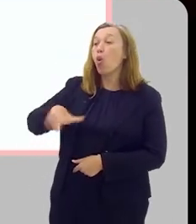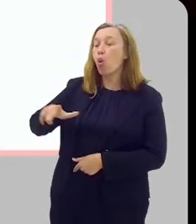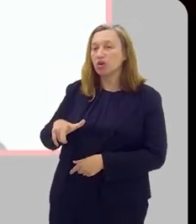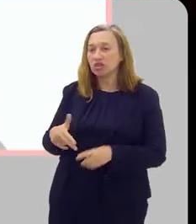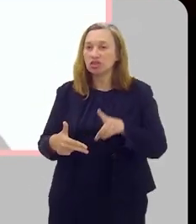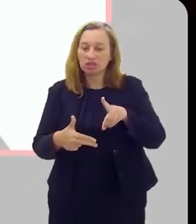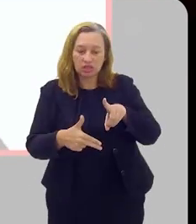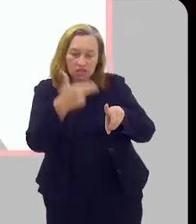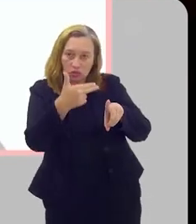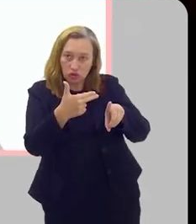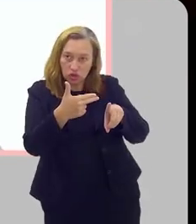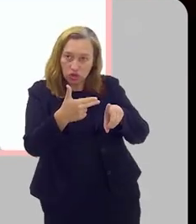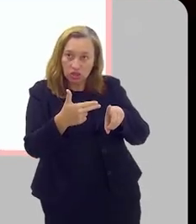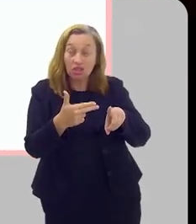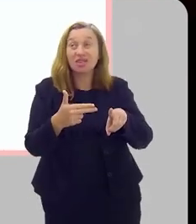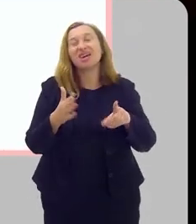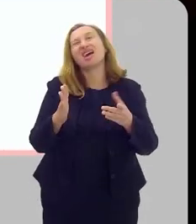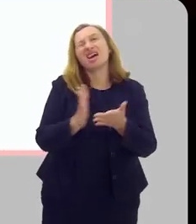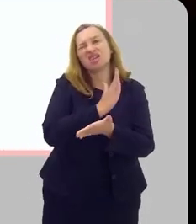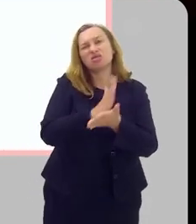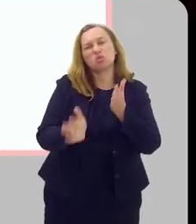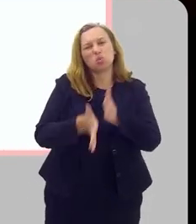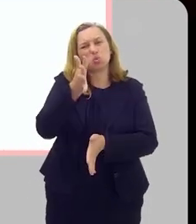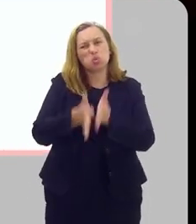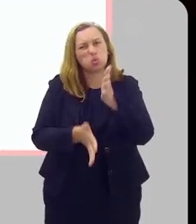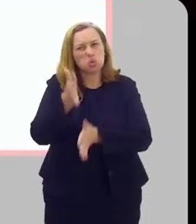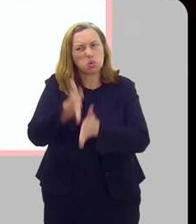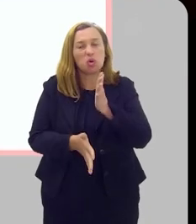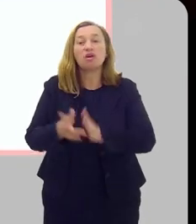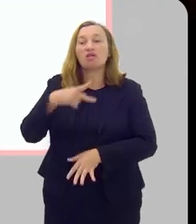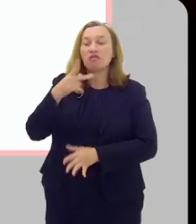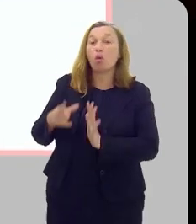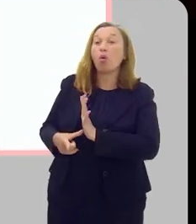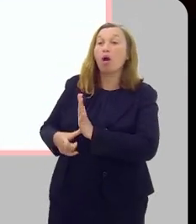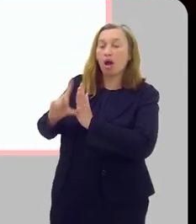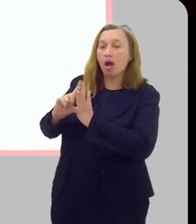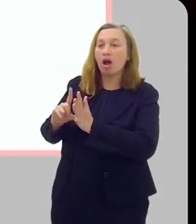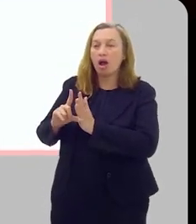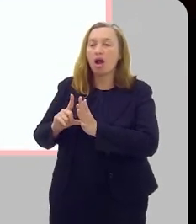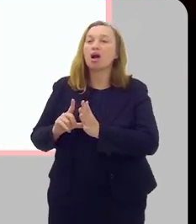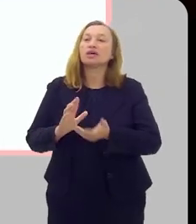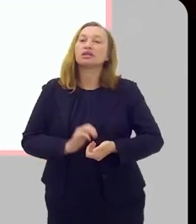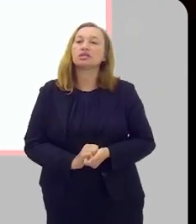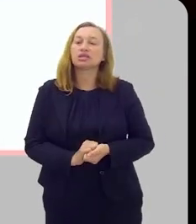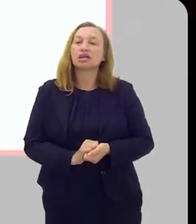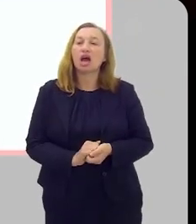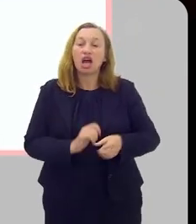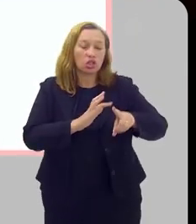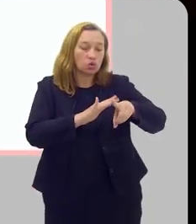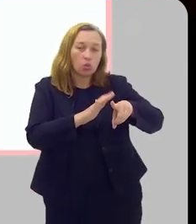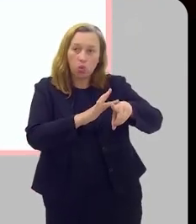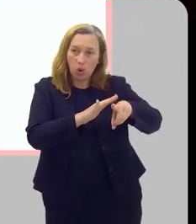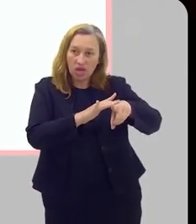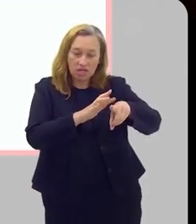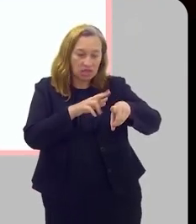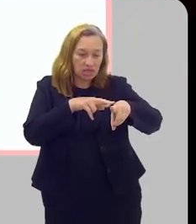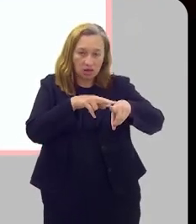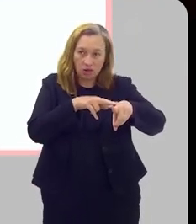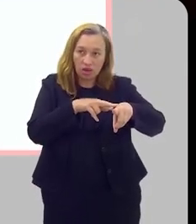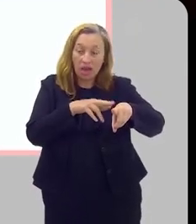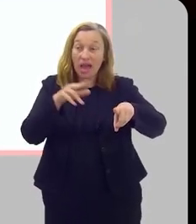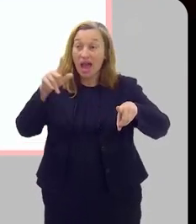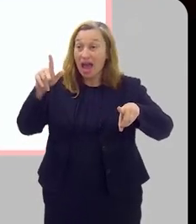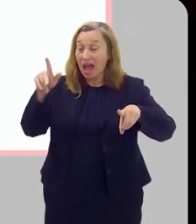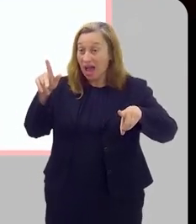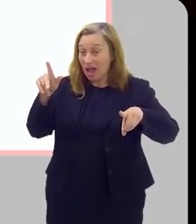Existem outras cirurgias da próstata que muita gente confunde isso. Como a gente falou no bloco anterior, a doença mais comum da próstata não é o